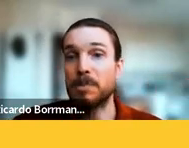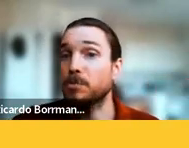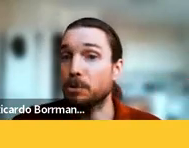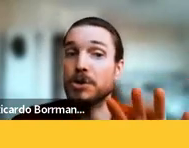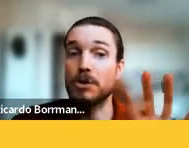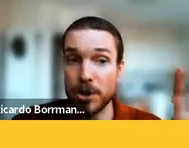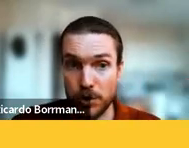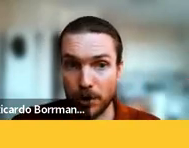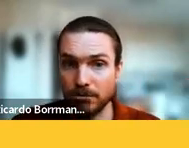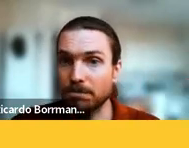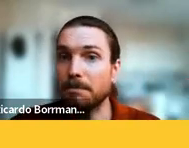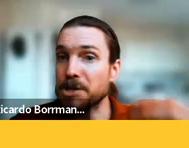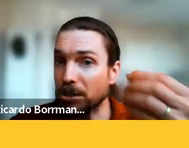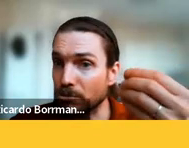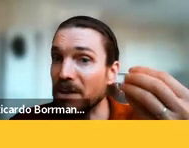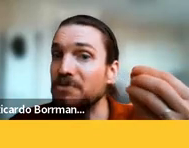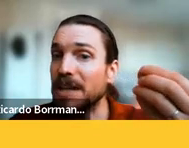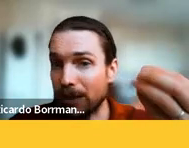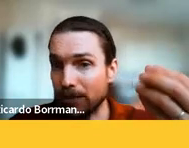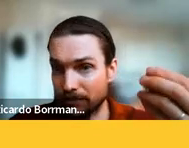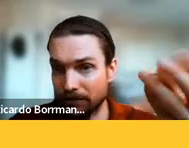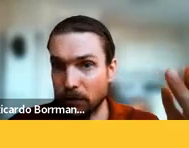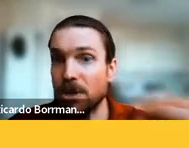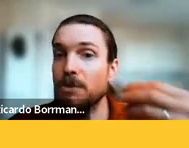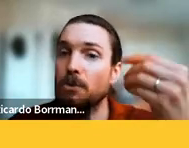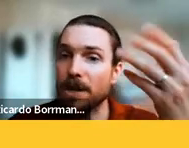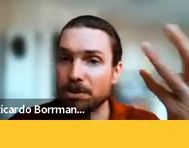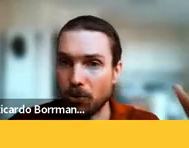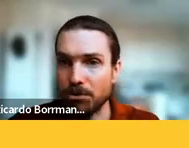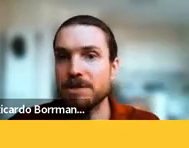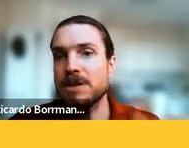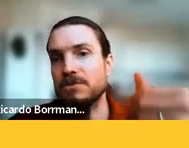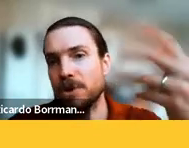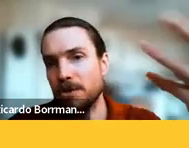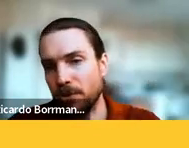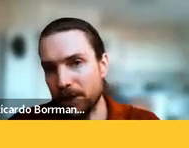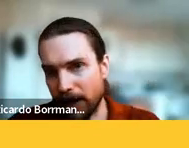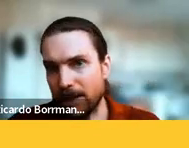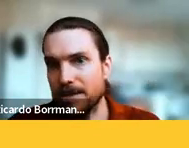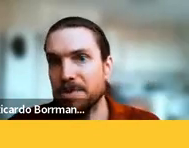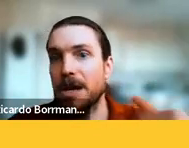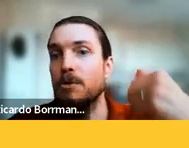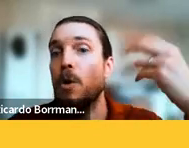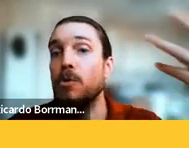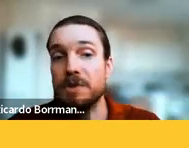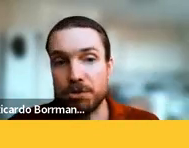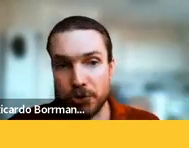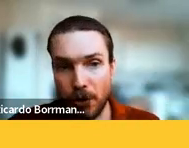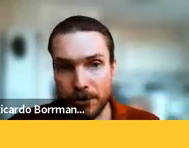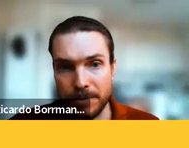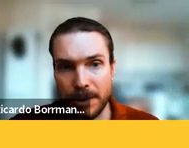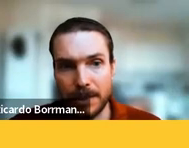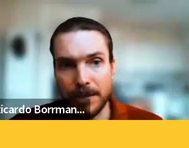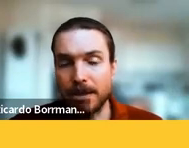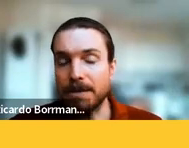Um pressuposto que eu não questiono, mas tento refinar. O que foi essa Escola do Recife? O que foi essa recepção? Qual o contexto